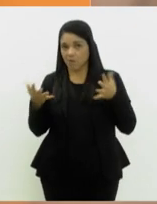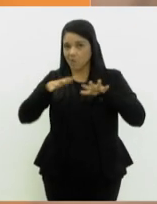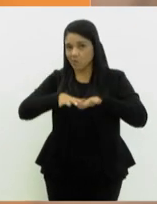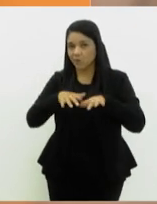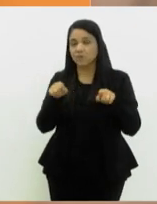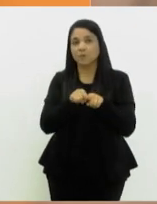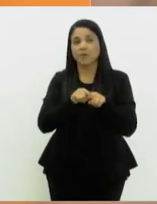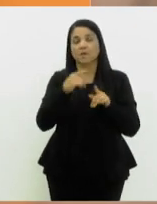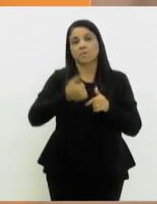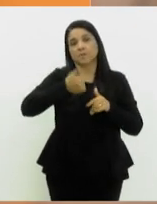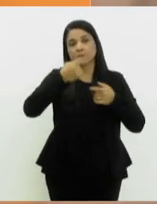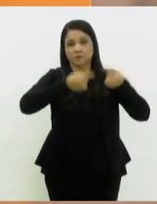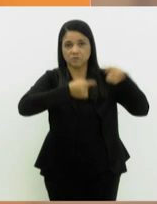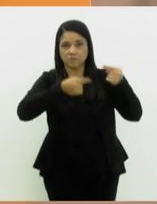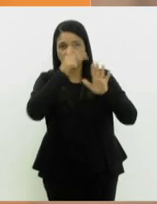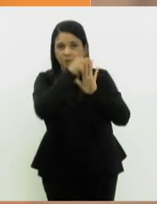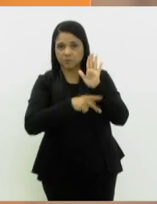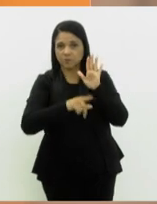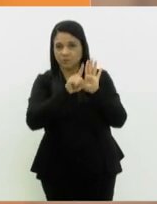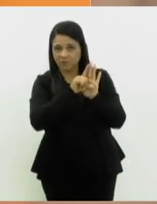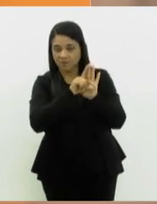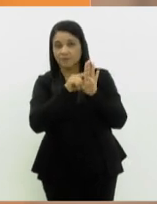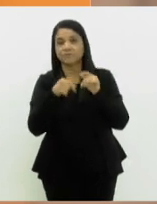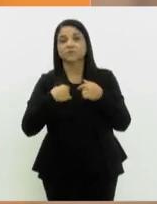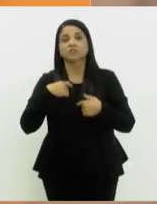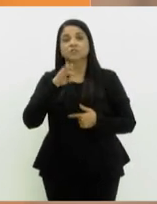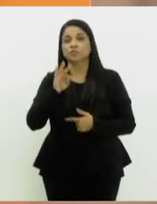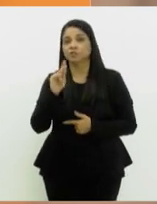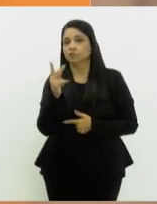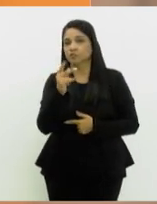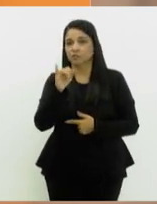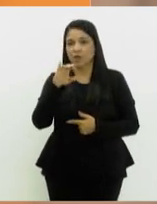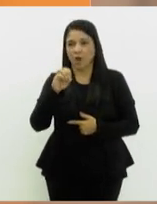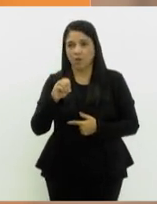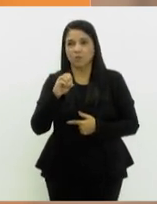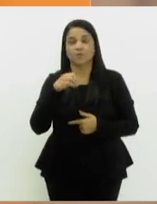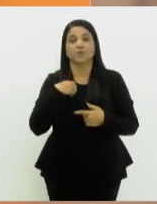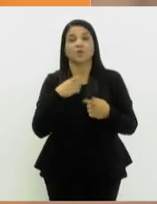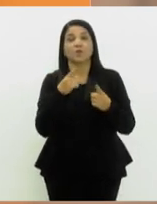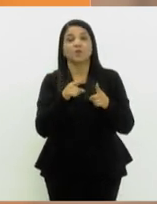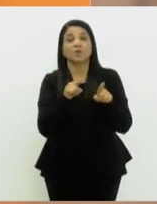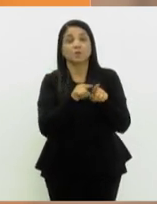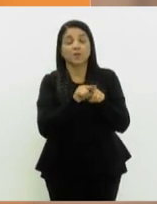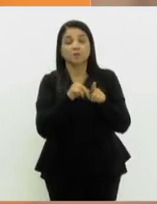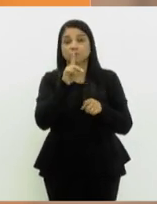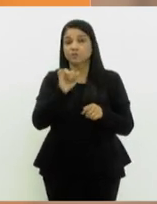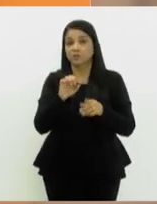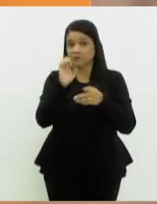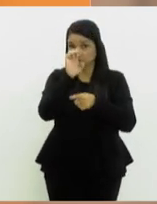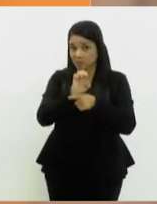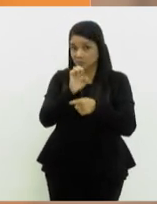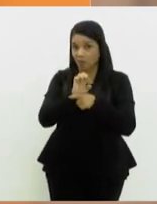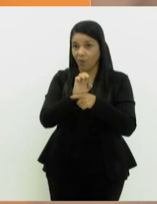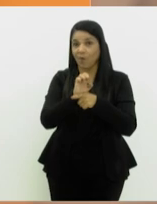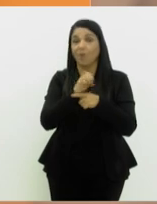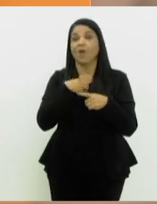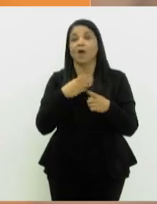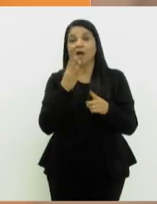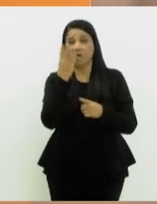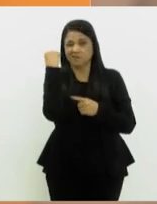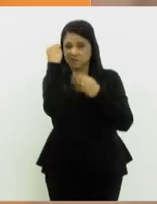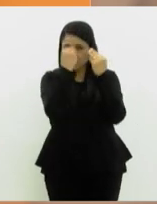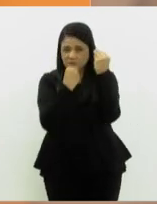Em primeira discussão, projeto do deputado Tiago Galhaço, que cria o Dia Estadual de Combate à Pornografia e à